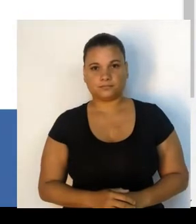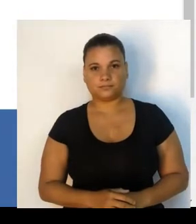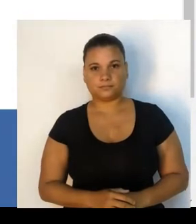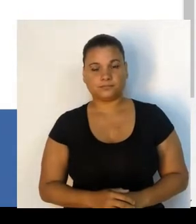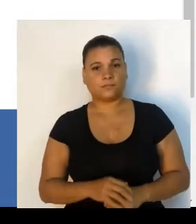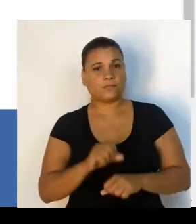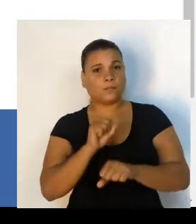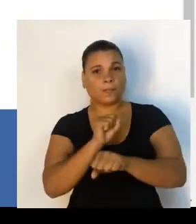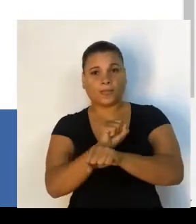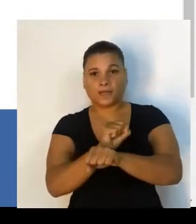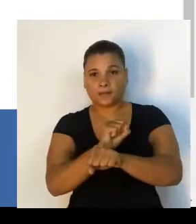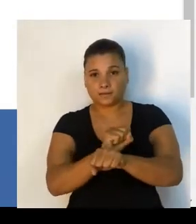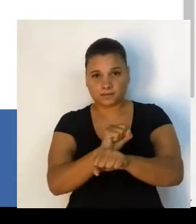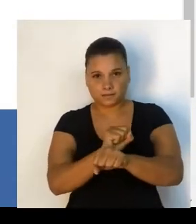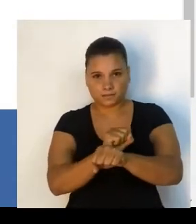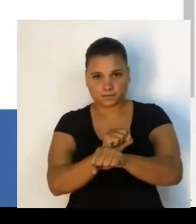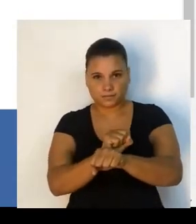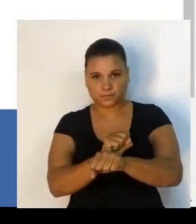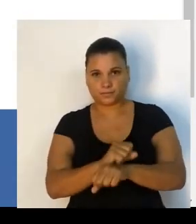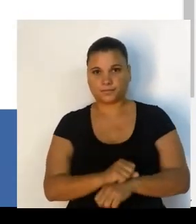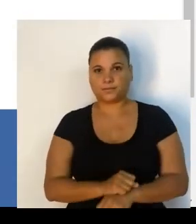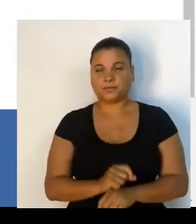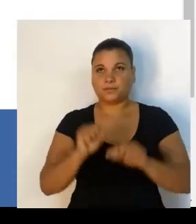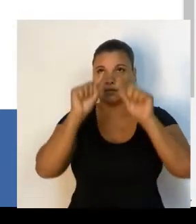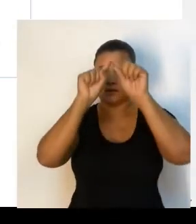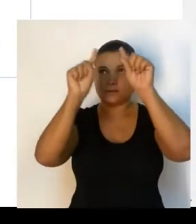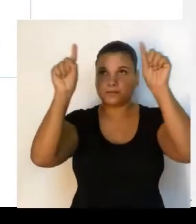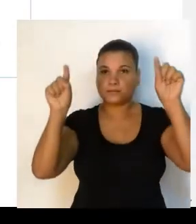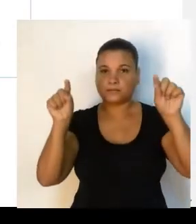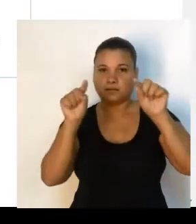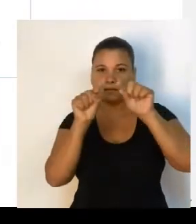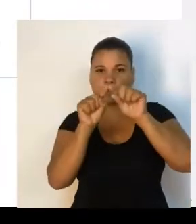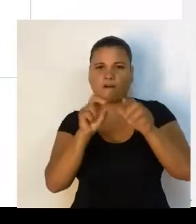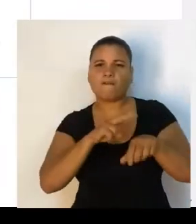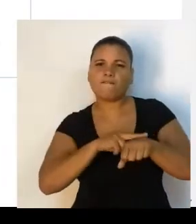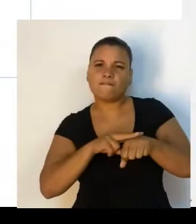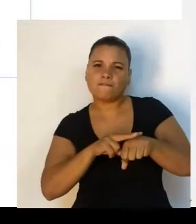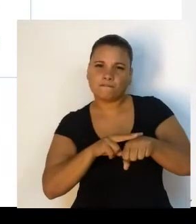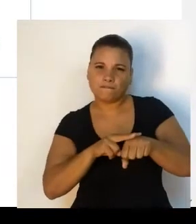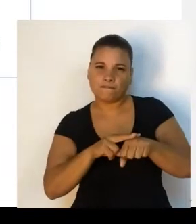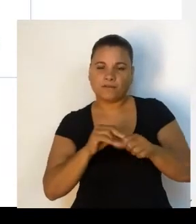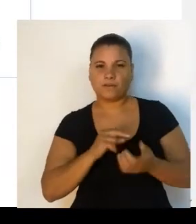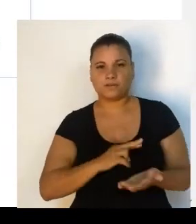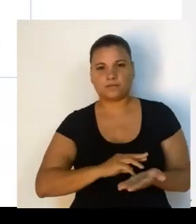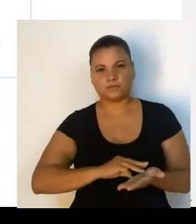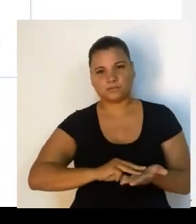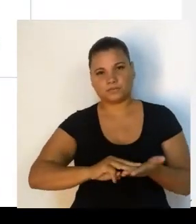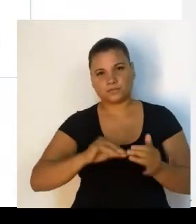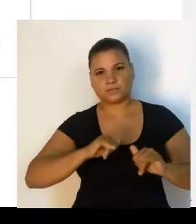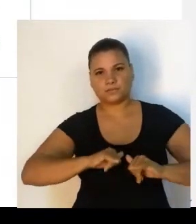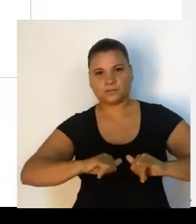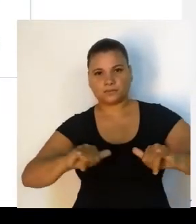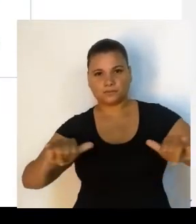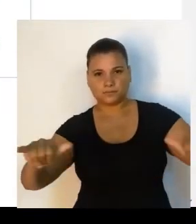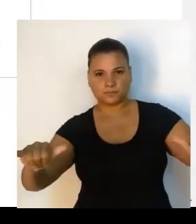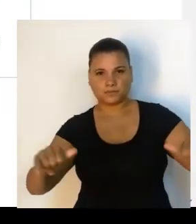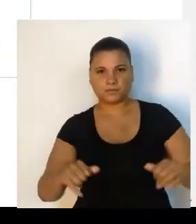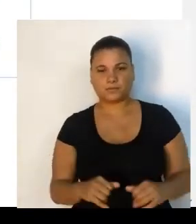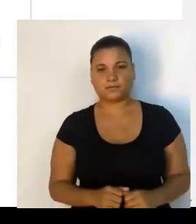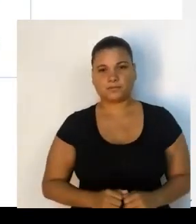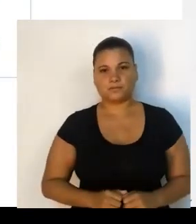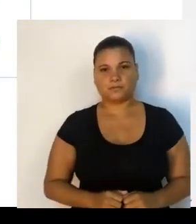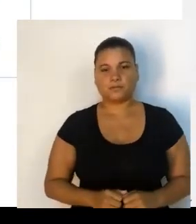Logo depois, aparecerá uma pequena alerta, dizendo que a mensagem foi publicada. Role para baixo